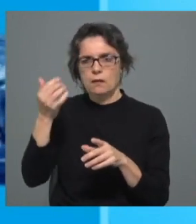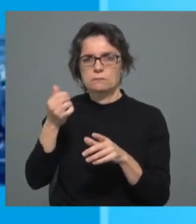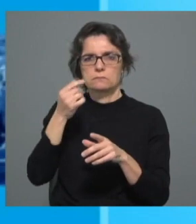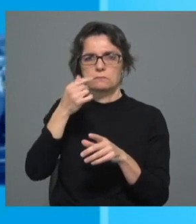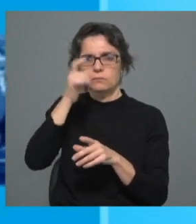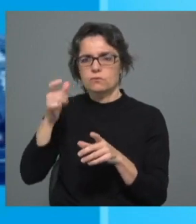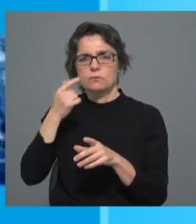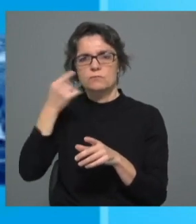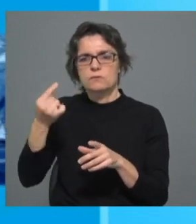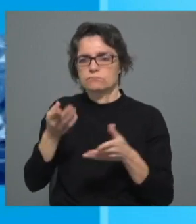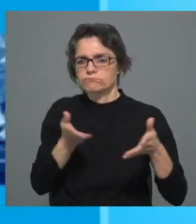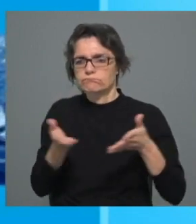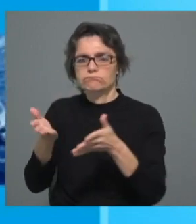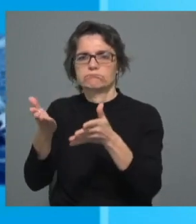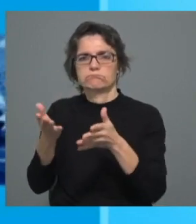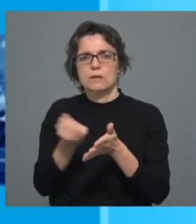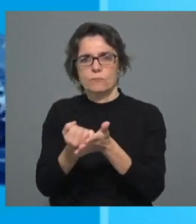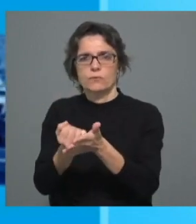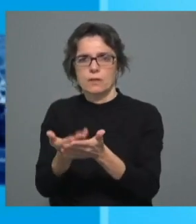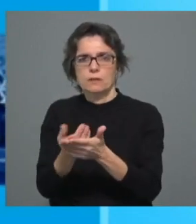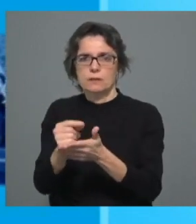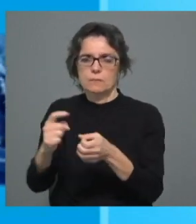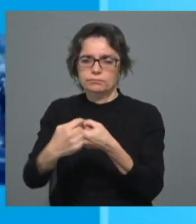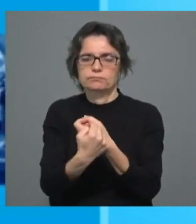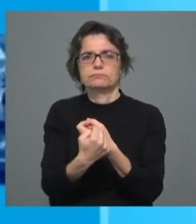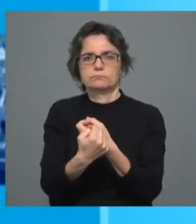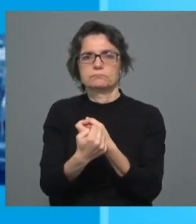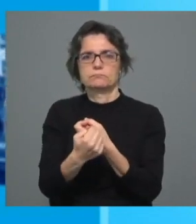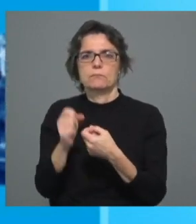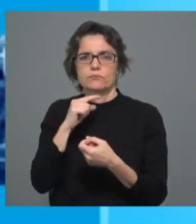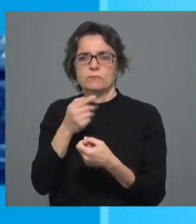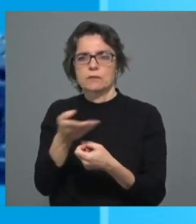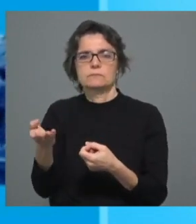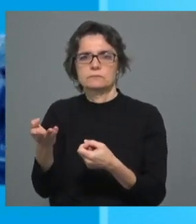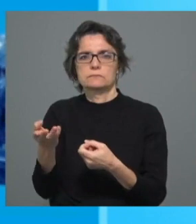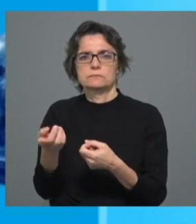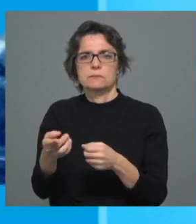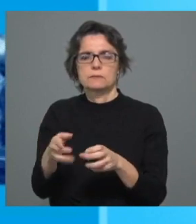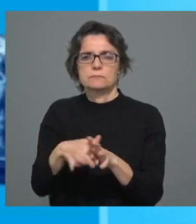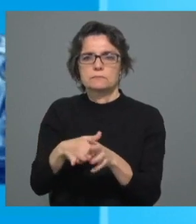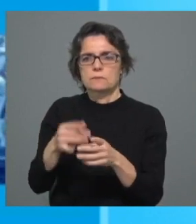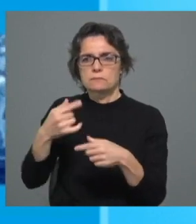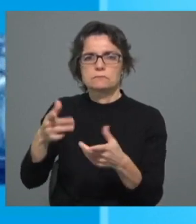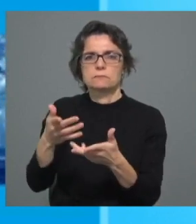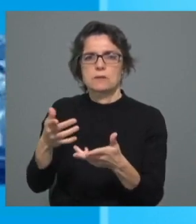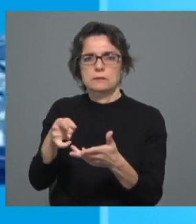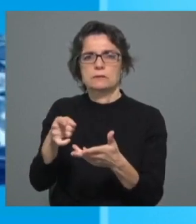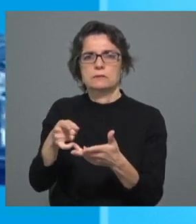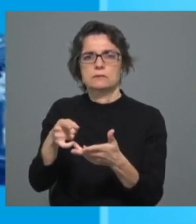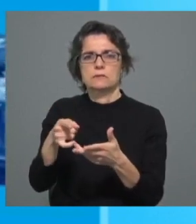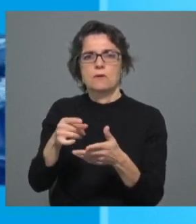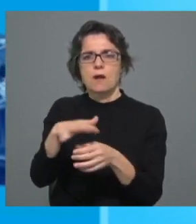que são, digamos, um corpo técnico que pode assistir para áreas especiais